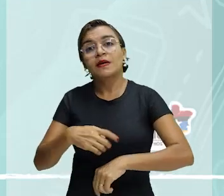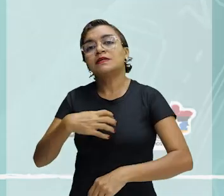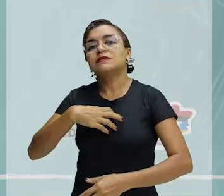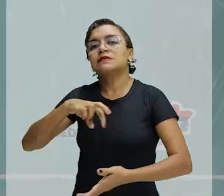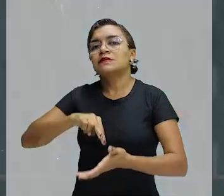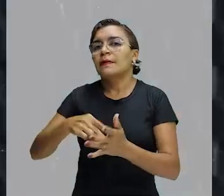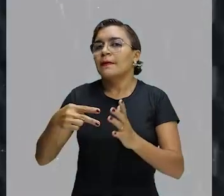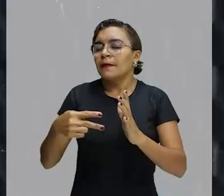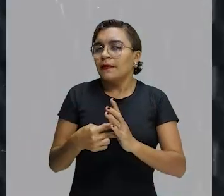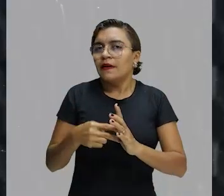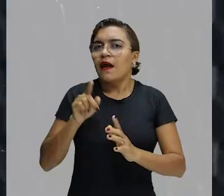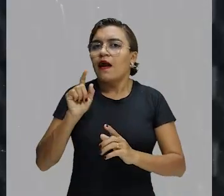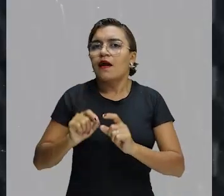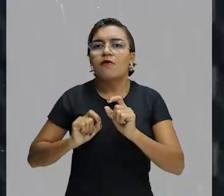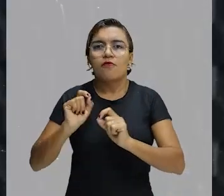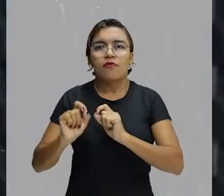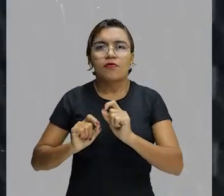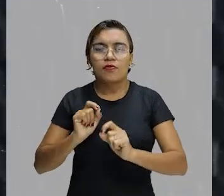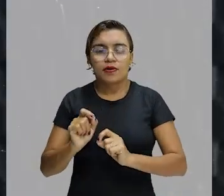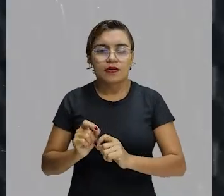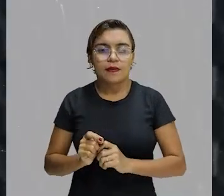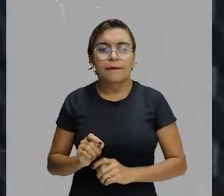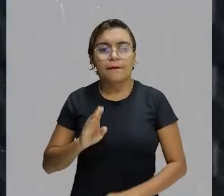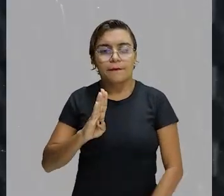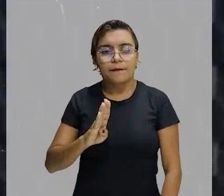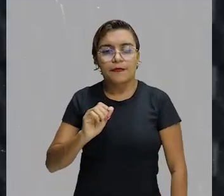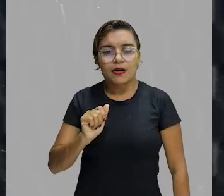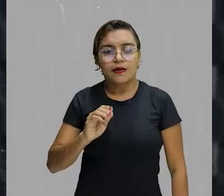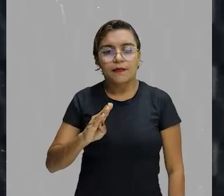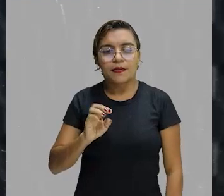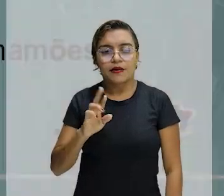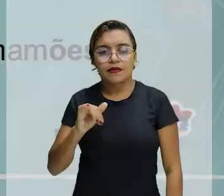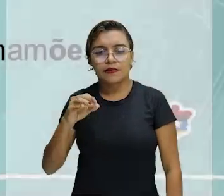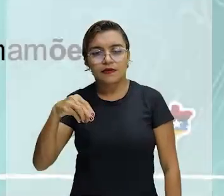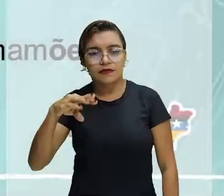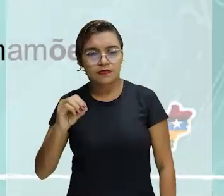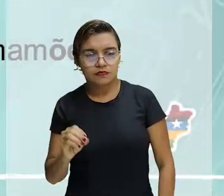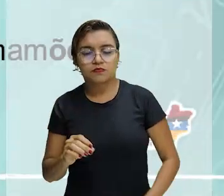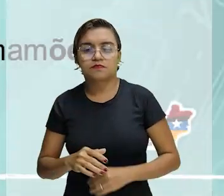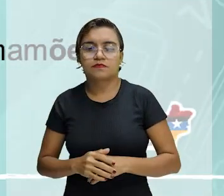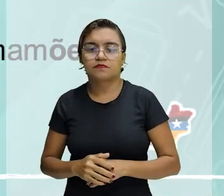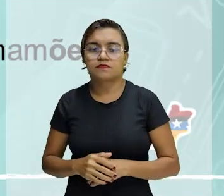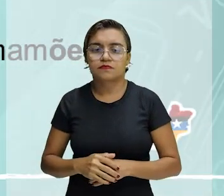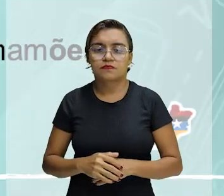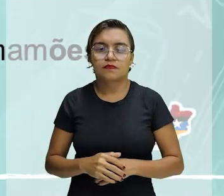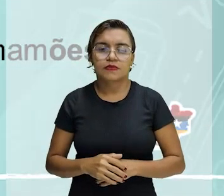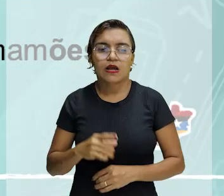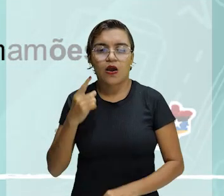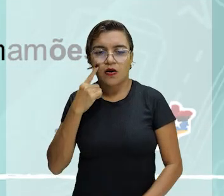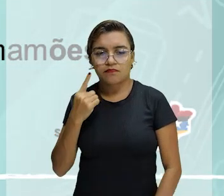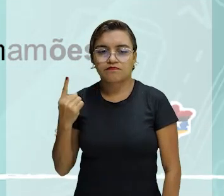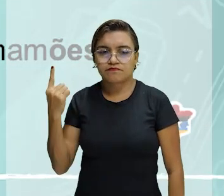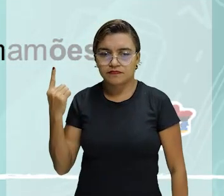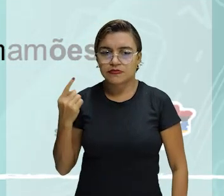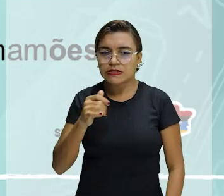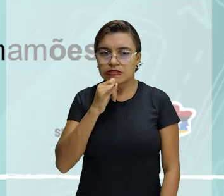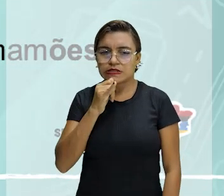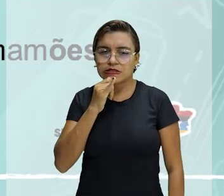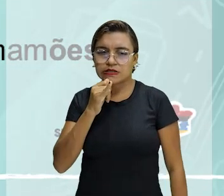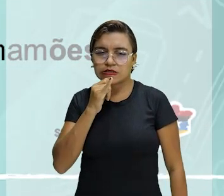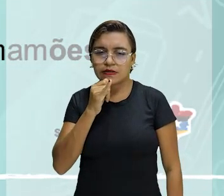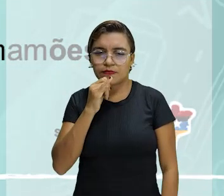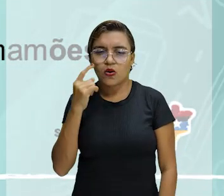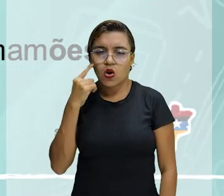significação das palavras, ela é chamada de barbarismo semântico. Exemplos. Absolver, perdoar. E